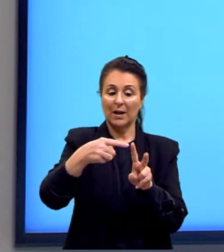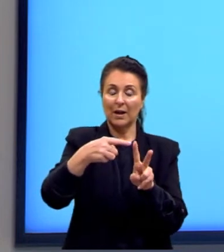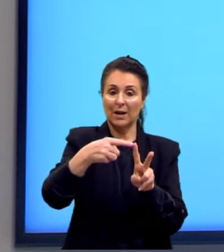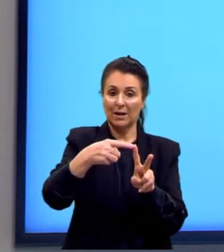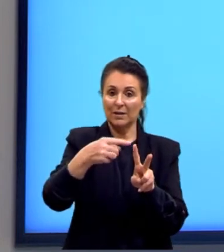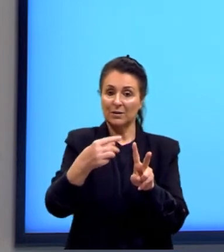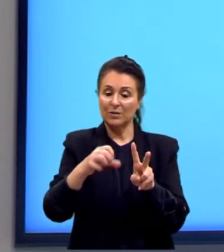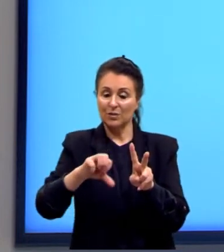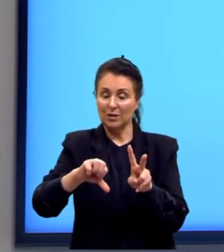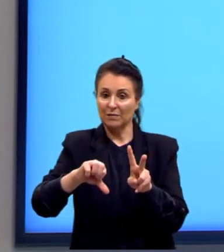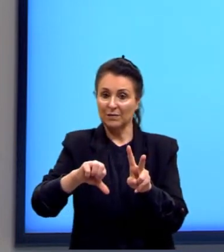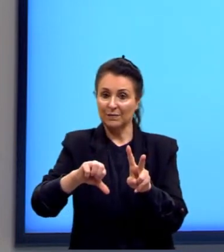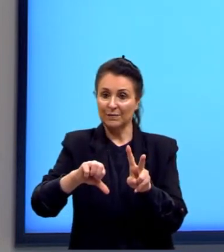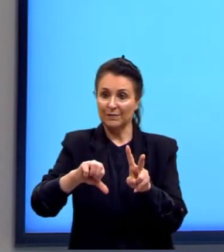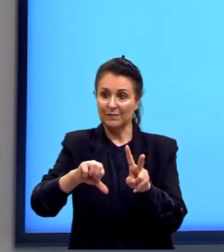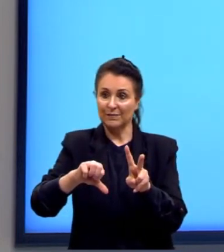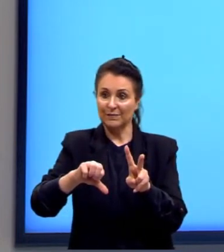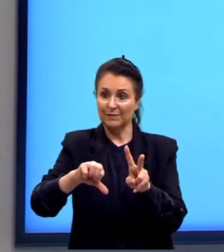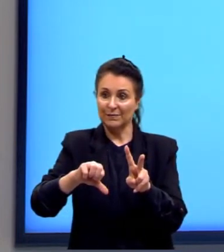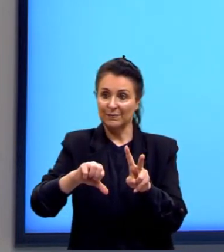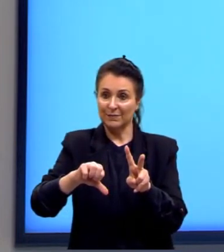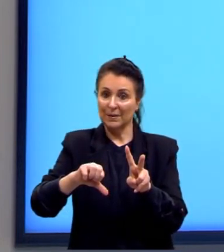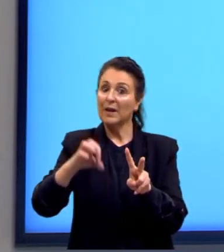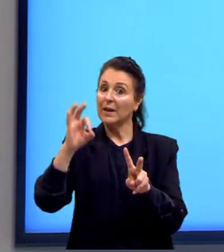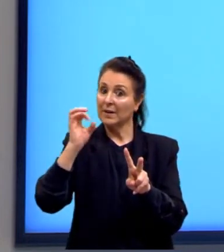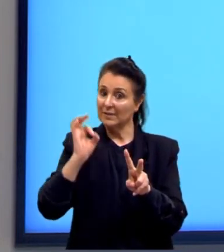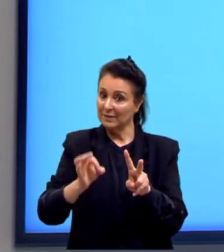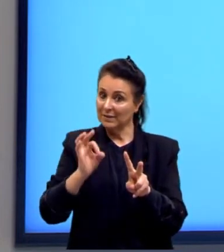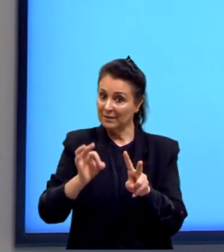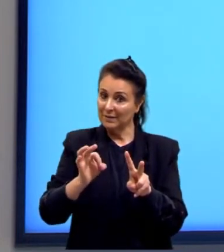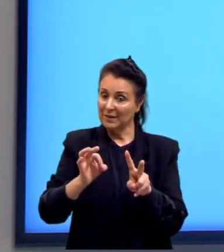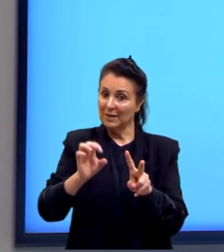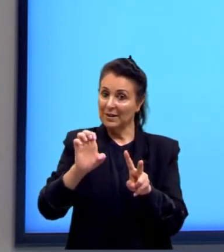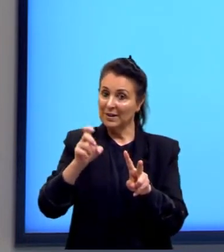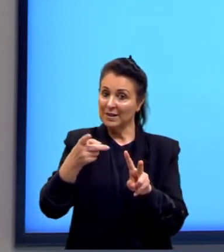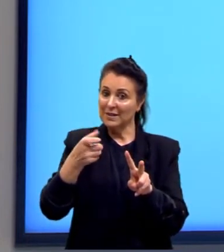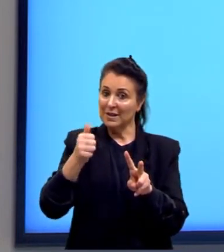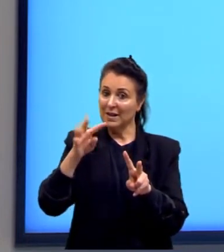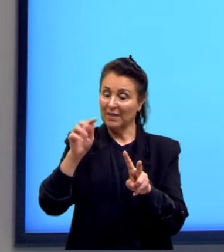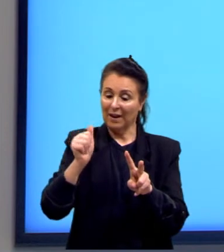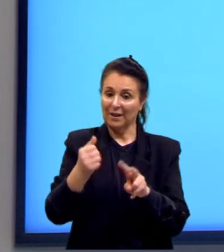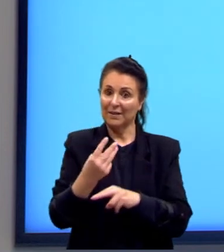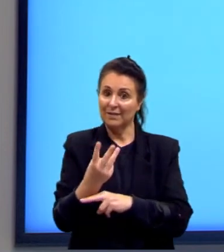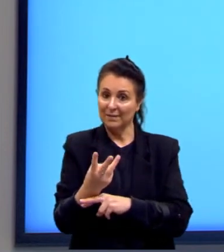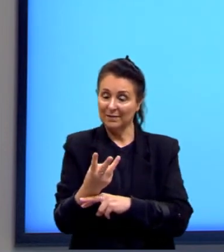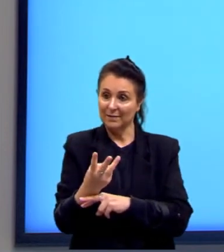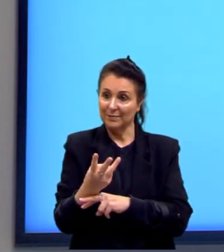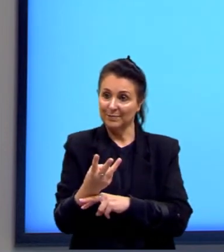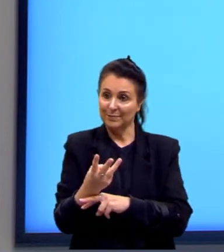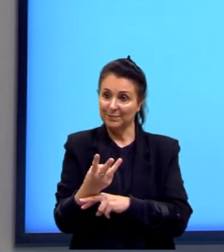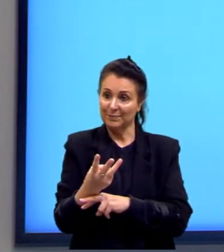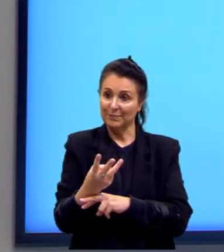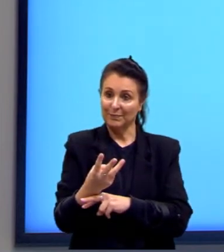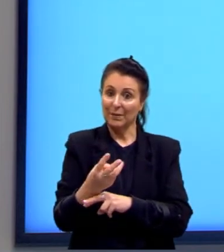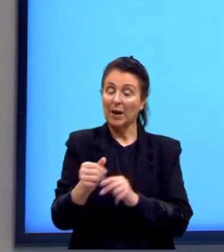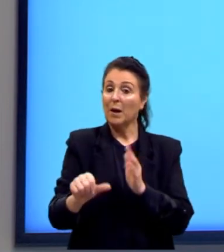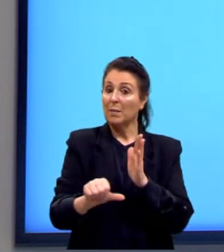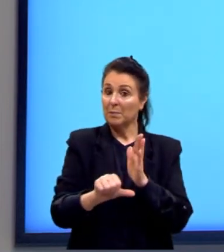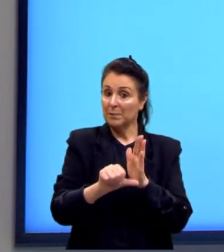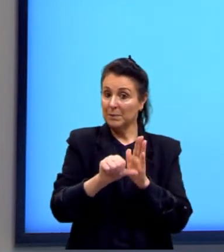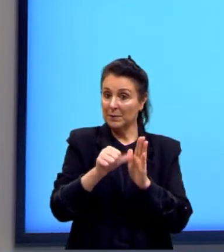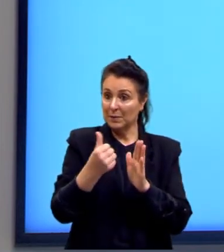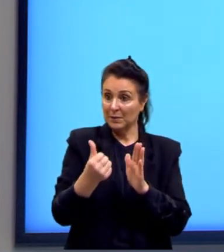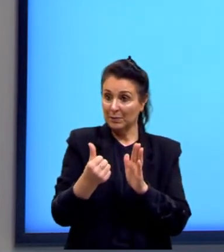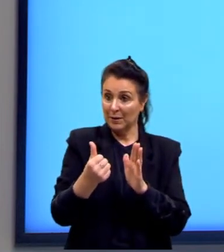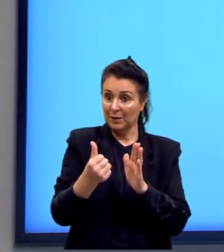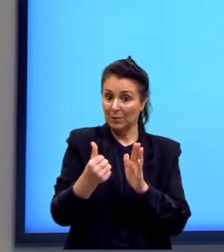E, então, raiz de 9 é uma raiz exata. Seria 3. Observem que, do primeiro formato para